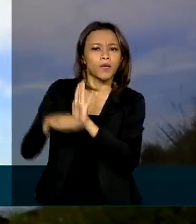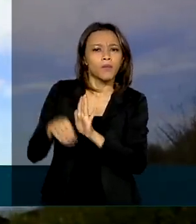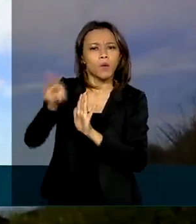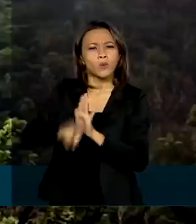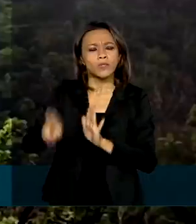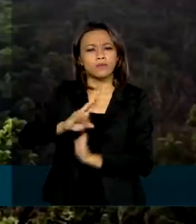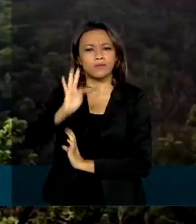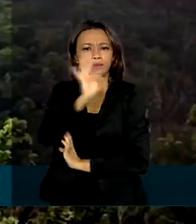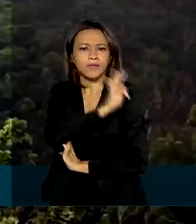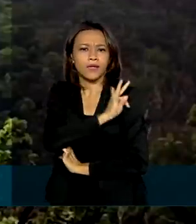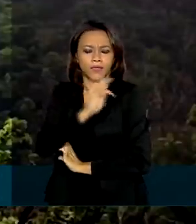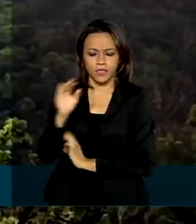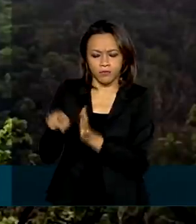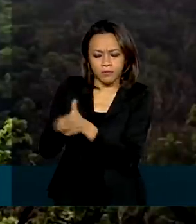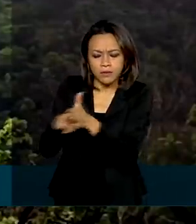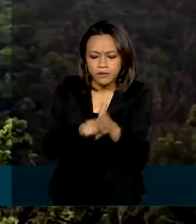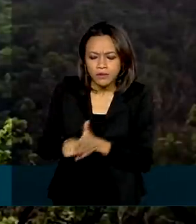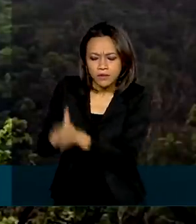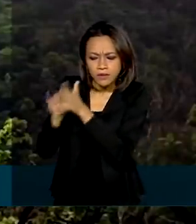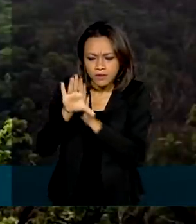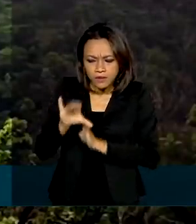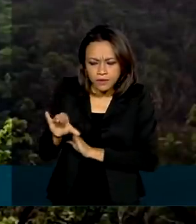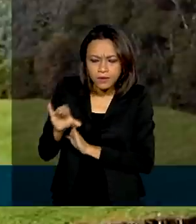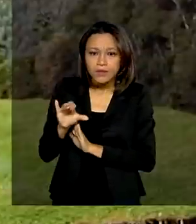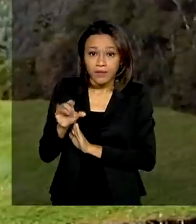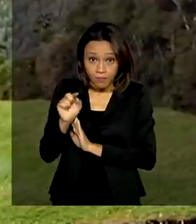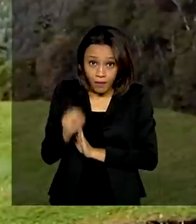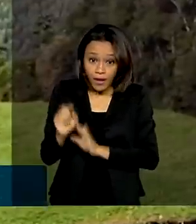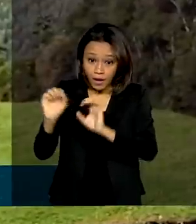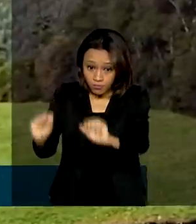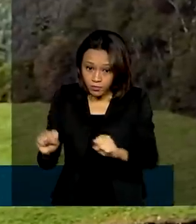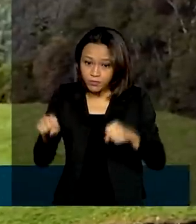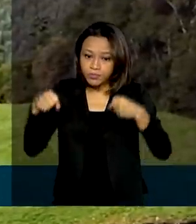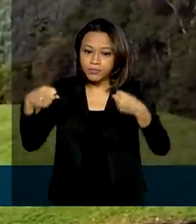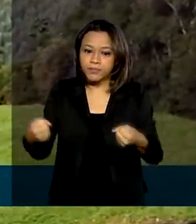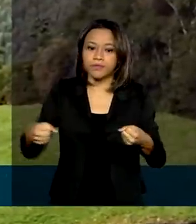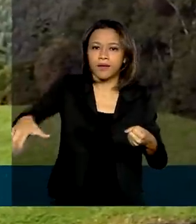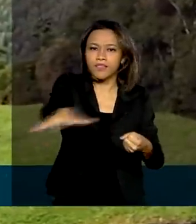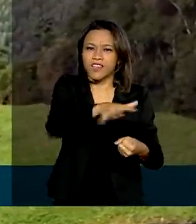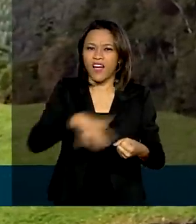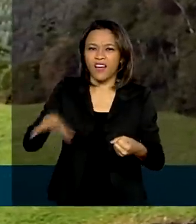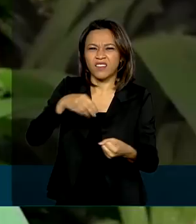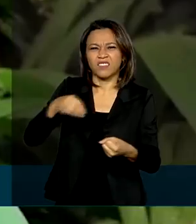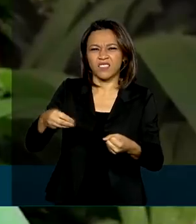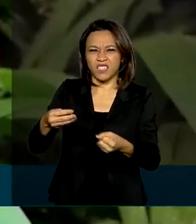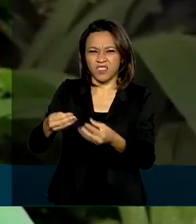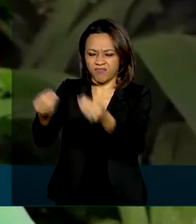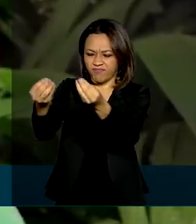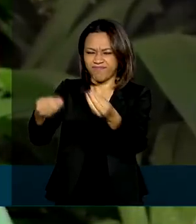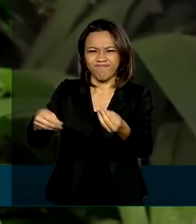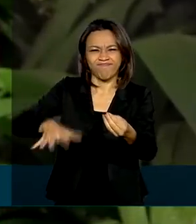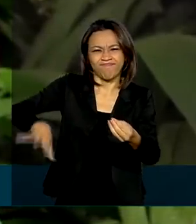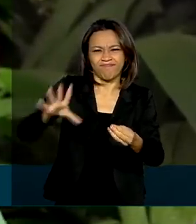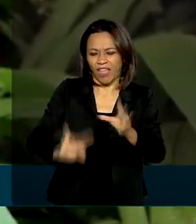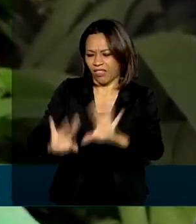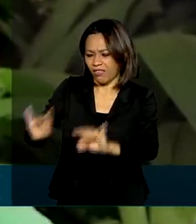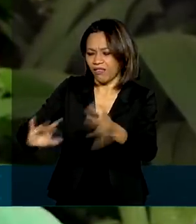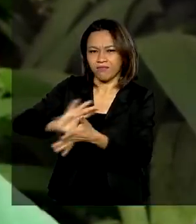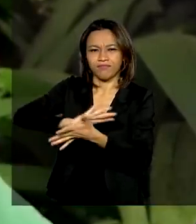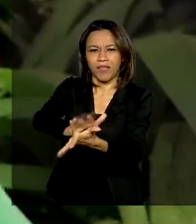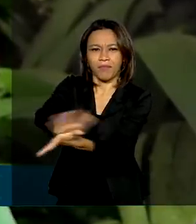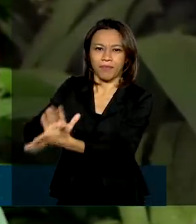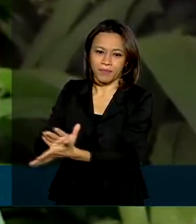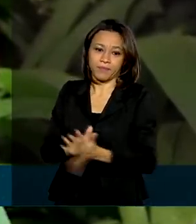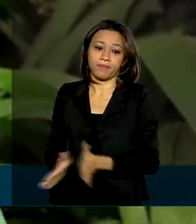científicas para ajudar nesse processo de regeneração de áreas degradadas. Vão desde um leque de você